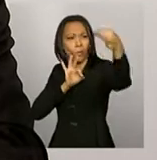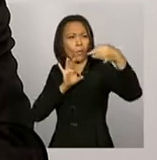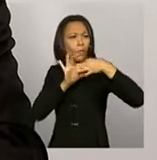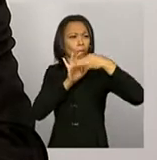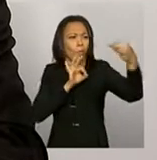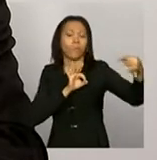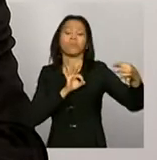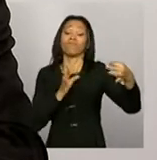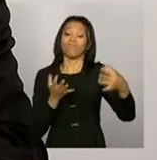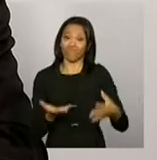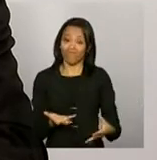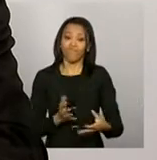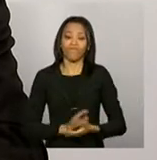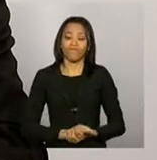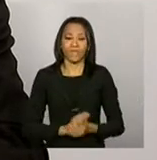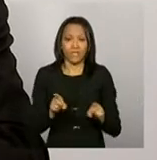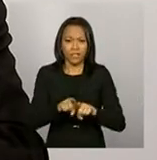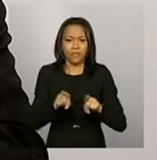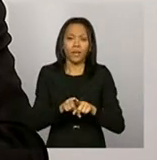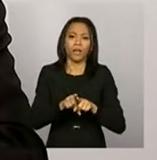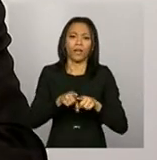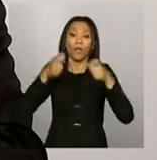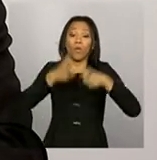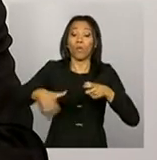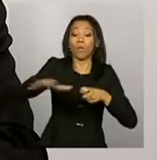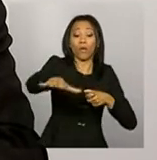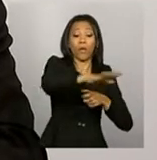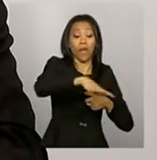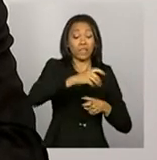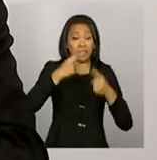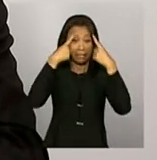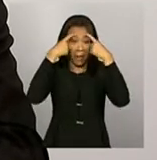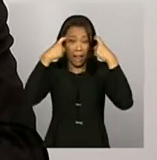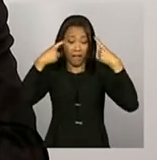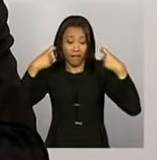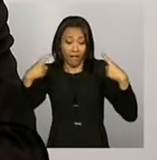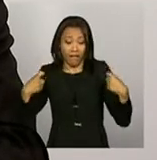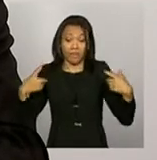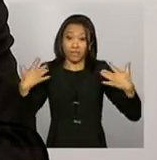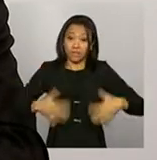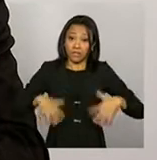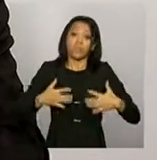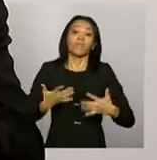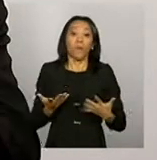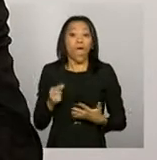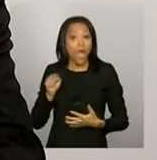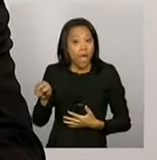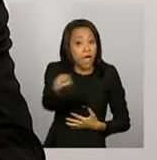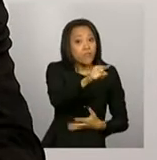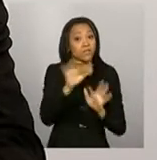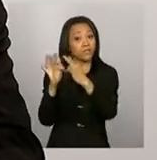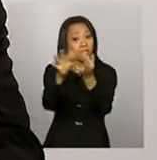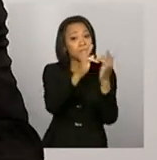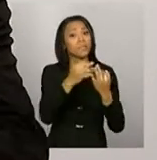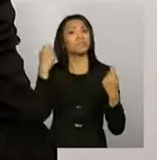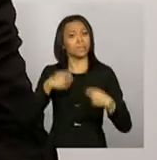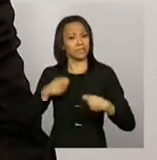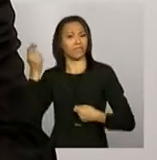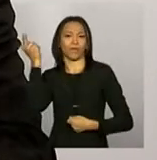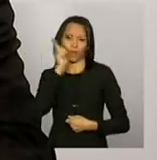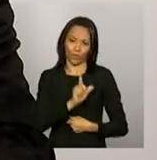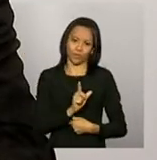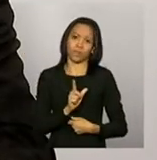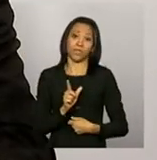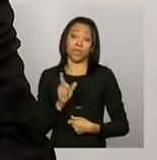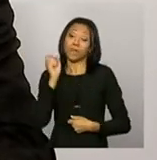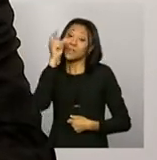longínquos, em áreas conflagradas pela violência, esse público, ele precisa ser alcançado. Dificilmente ele vai